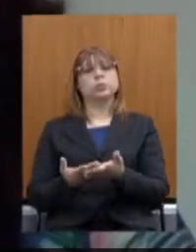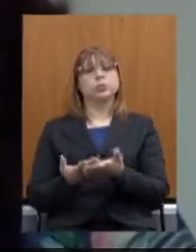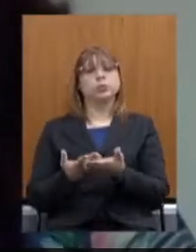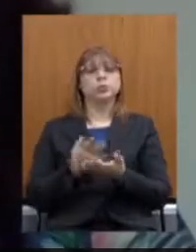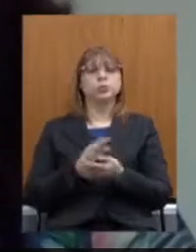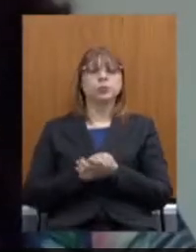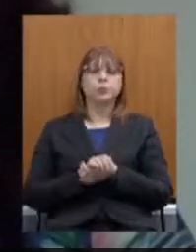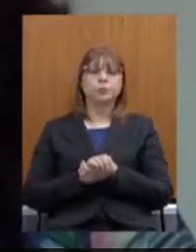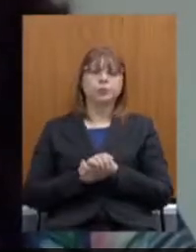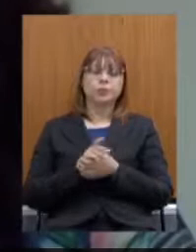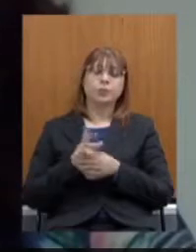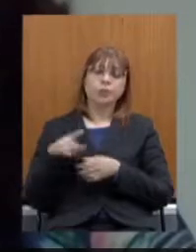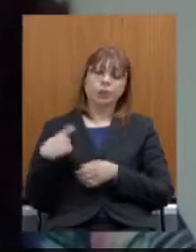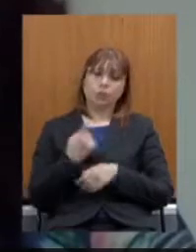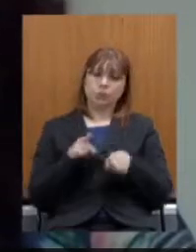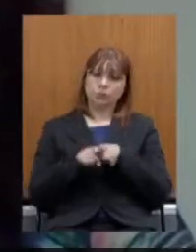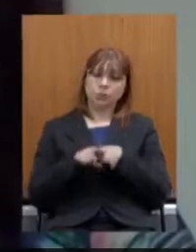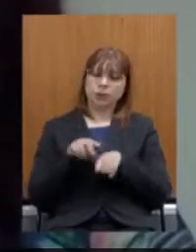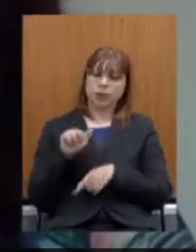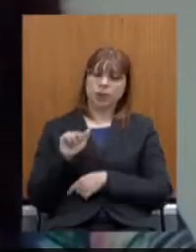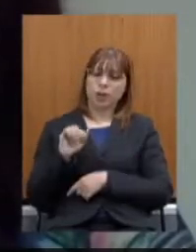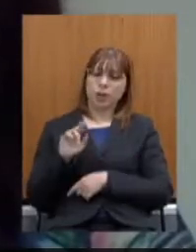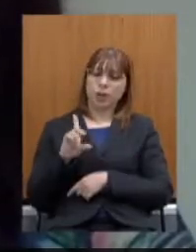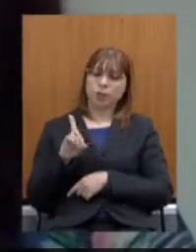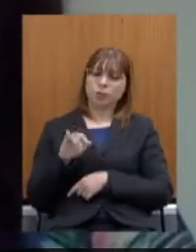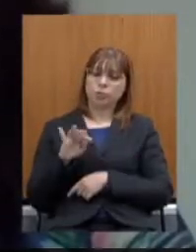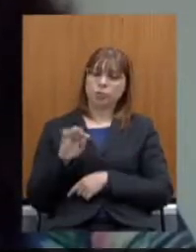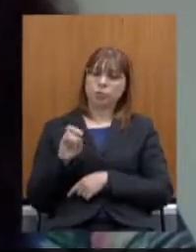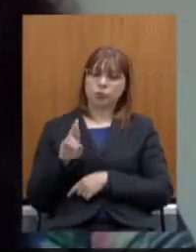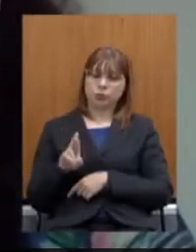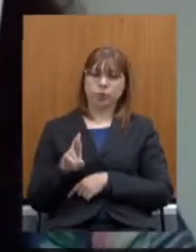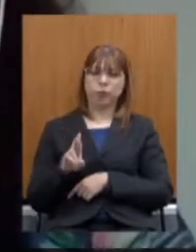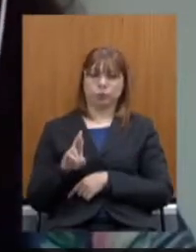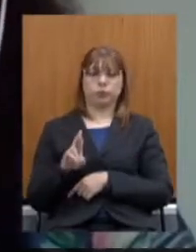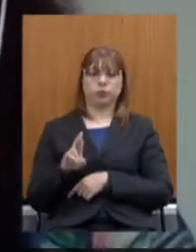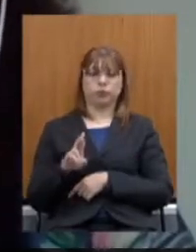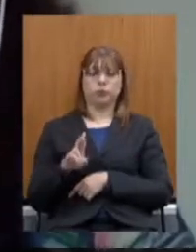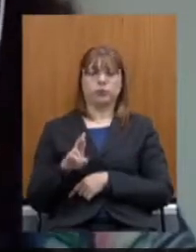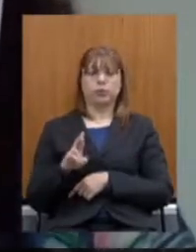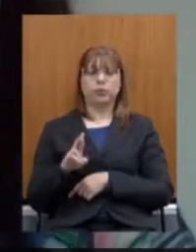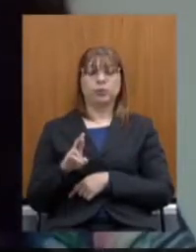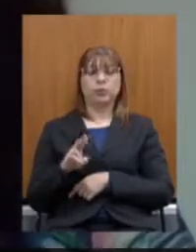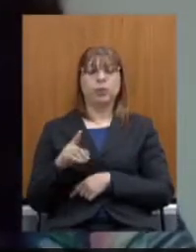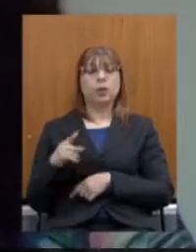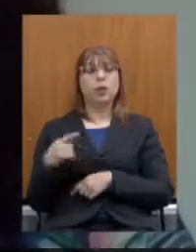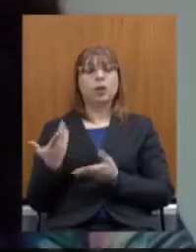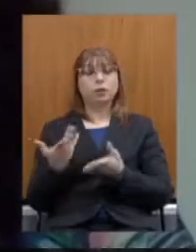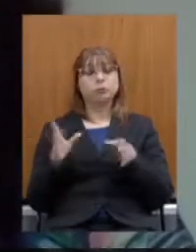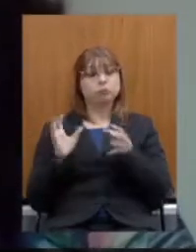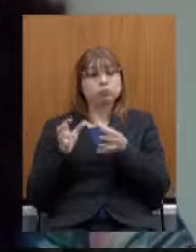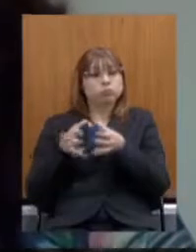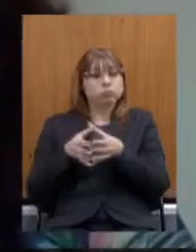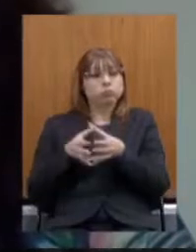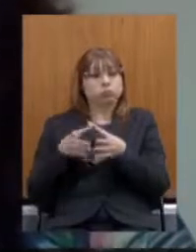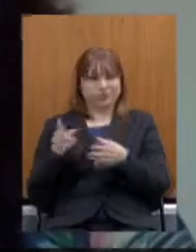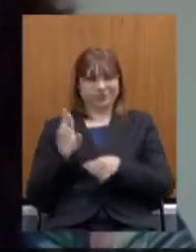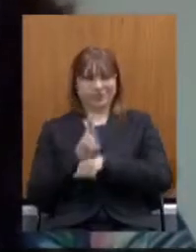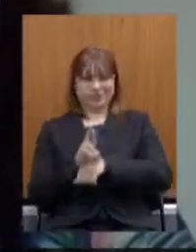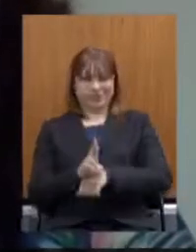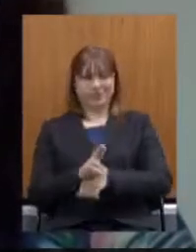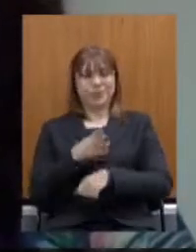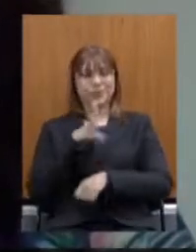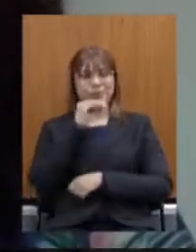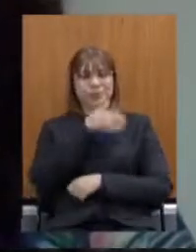e nós, os auditores da Receita Estadual. É consenso também entre as entidades que representam os